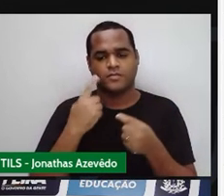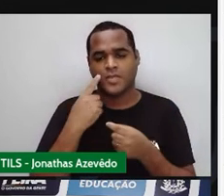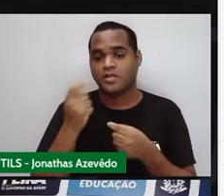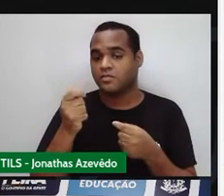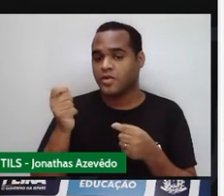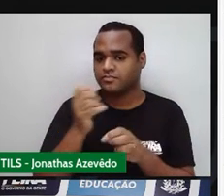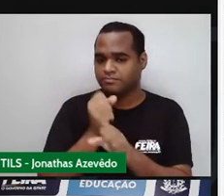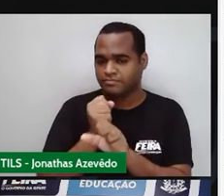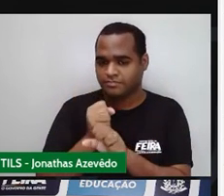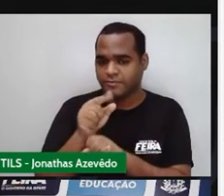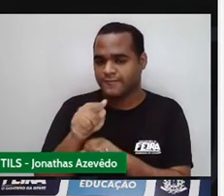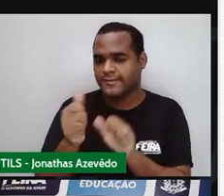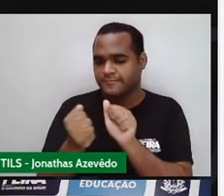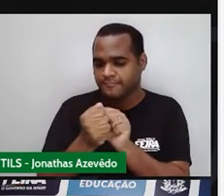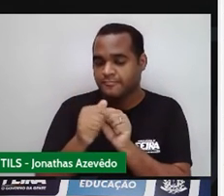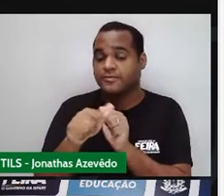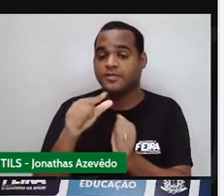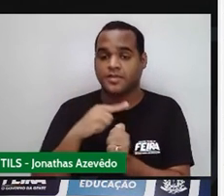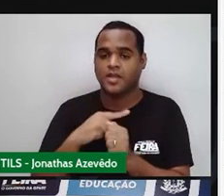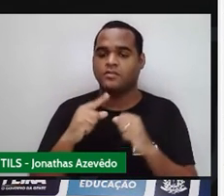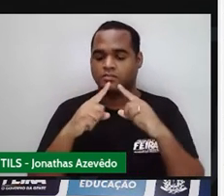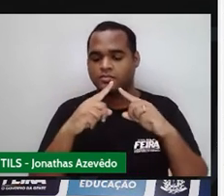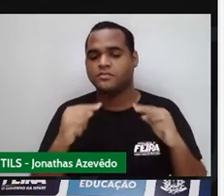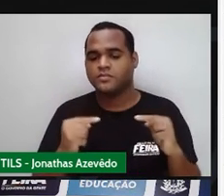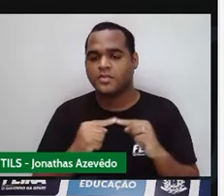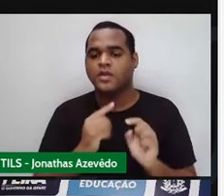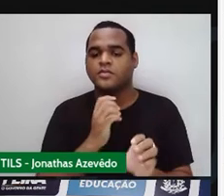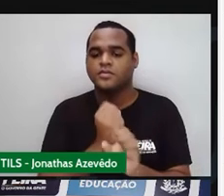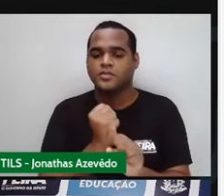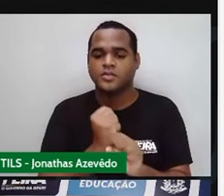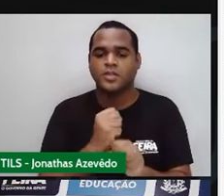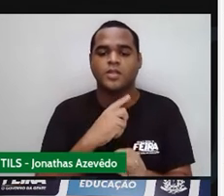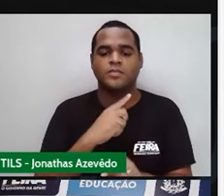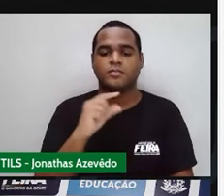Quando você junta esses dois triângulos, vira o quê?